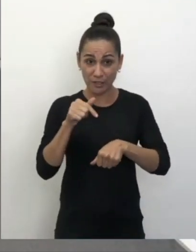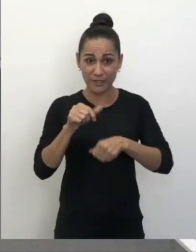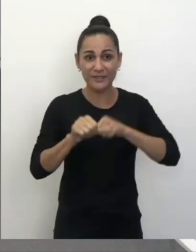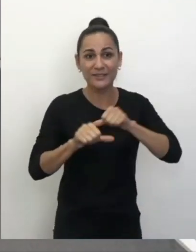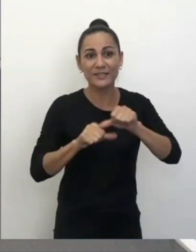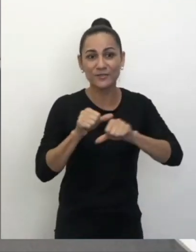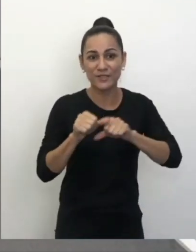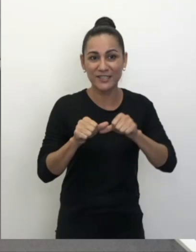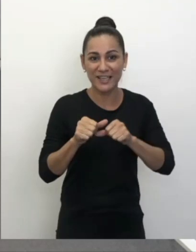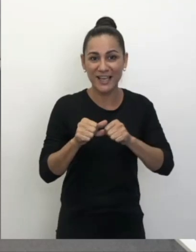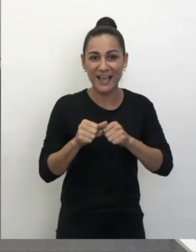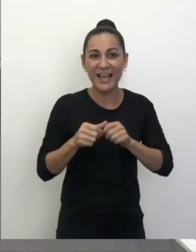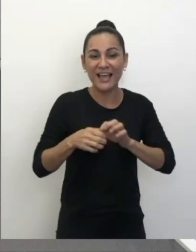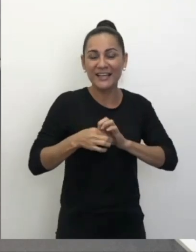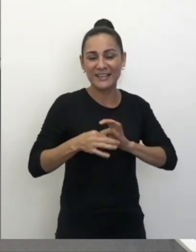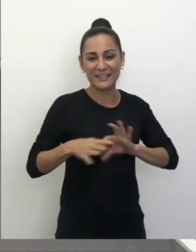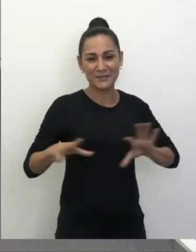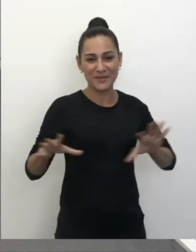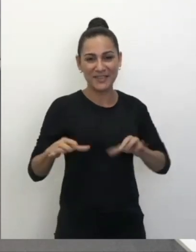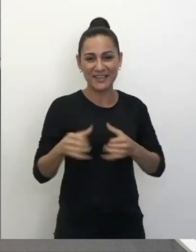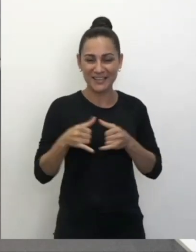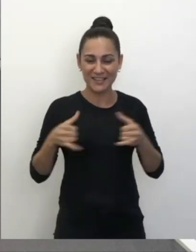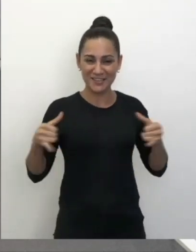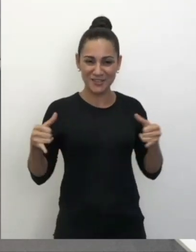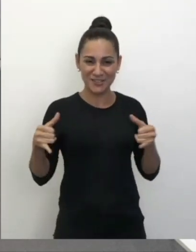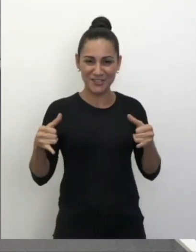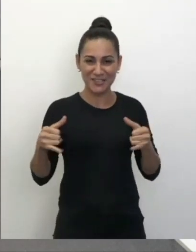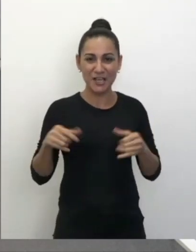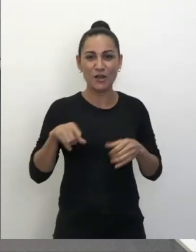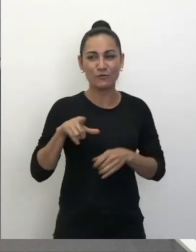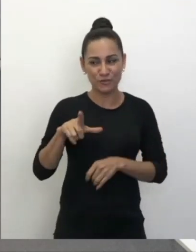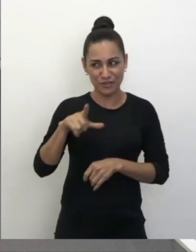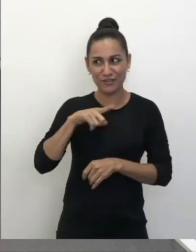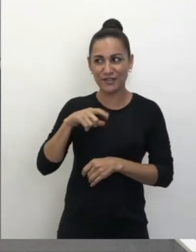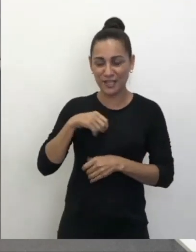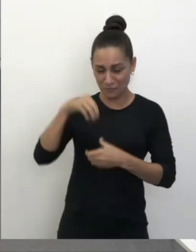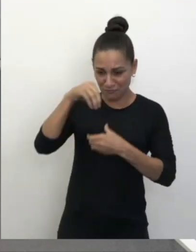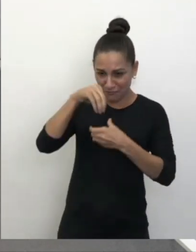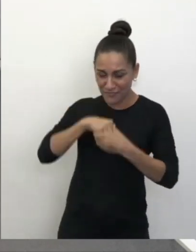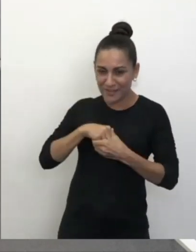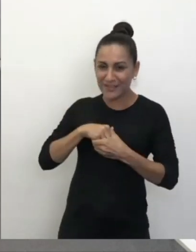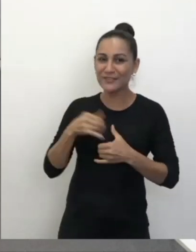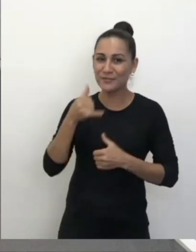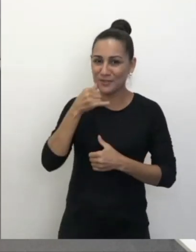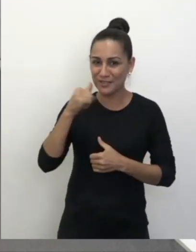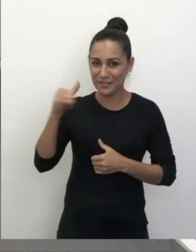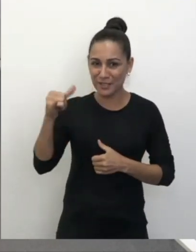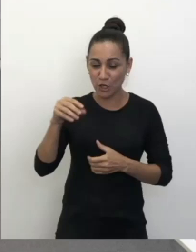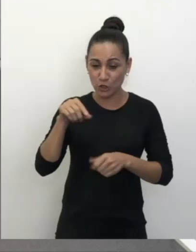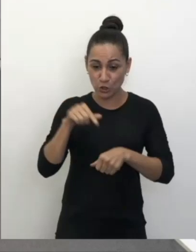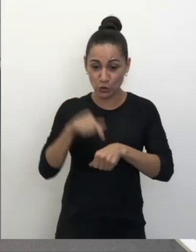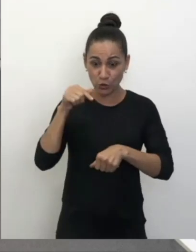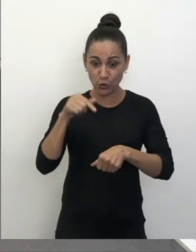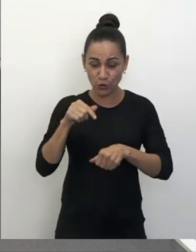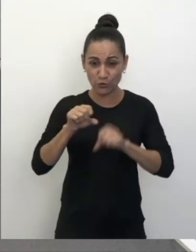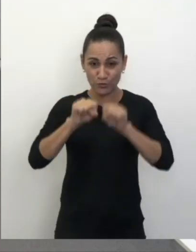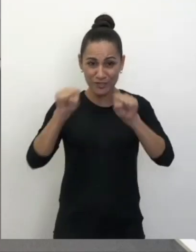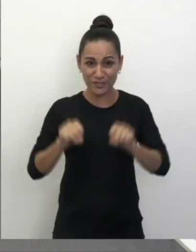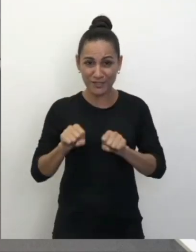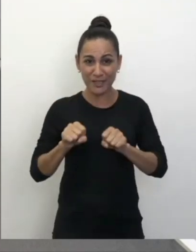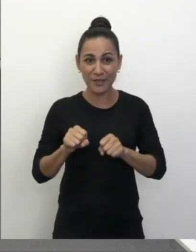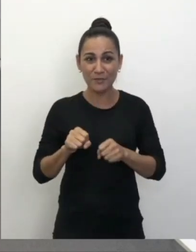Liberei a energia que estava na mesa nada aí, né? É, você liberou a energia, você tem muita energia acumulada, hein? Você só tocou no sistema, olha! Já